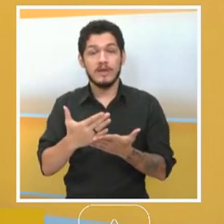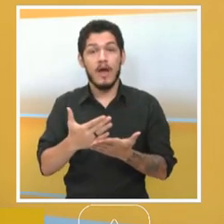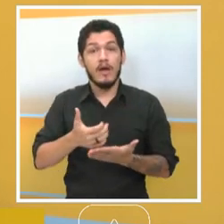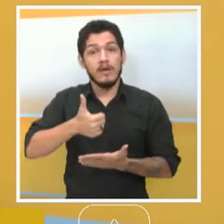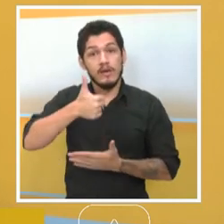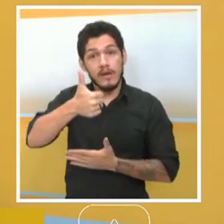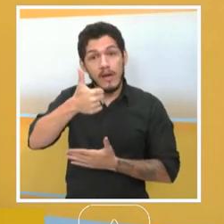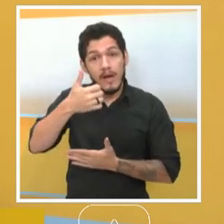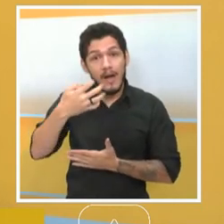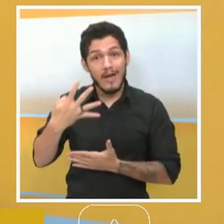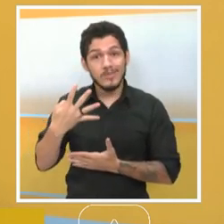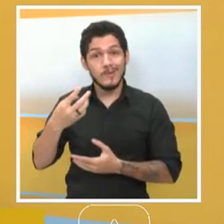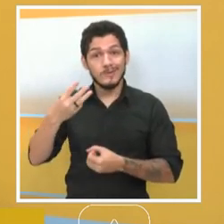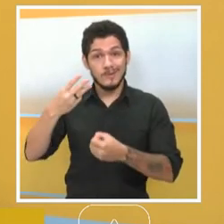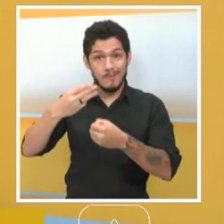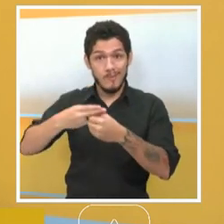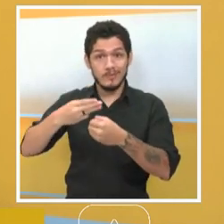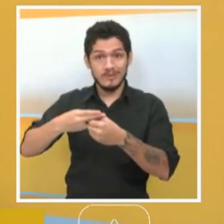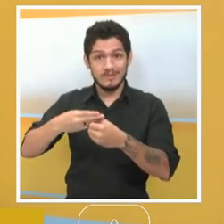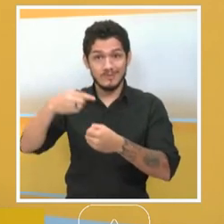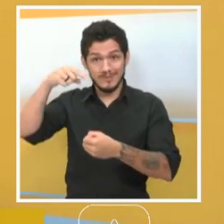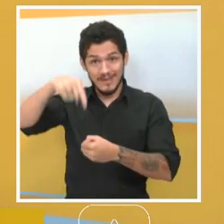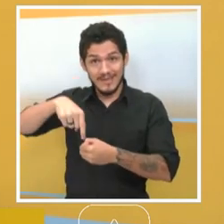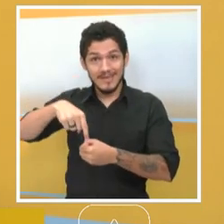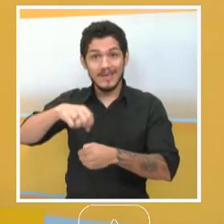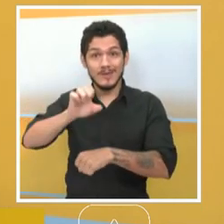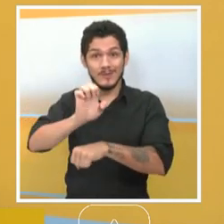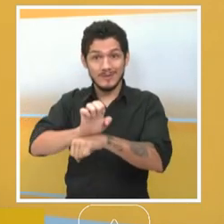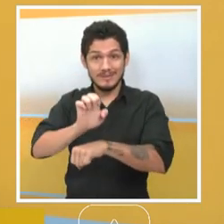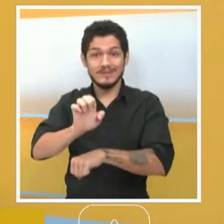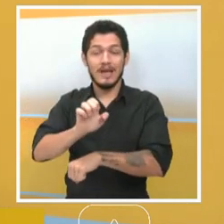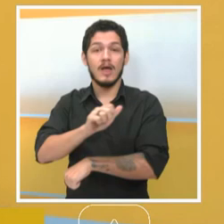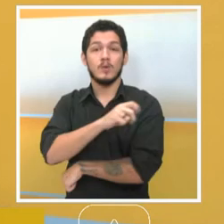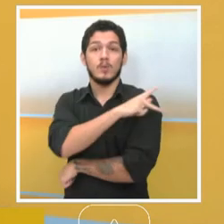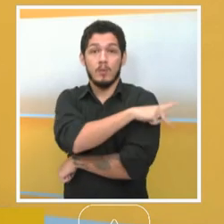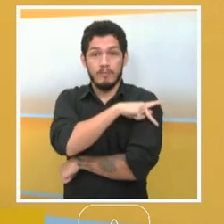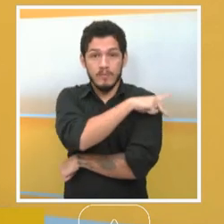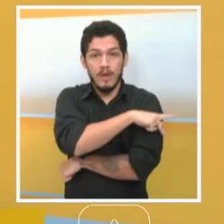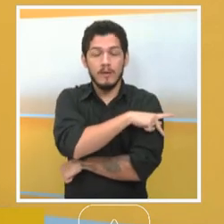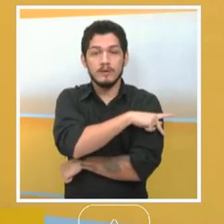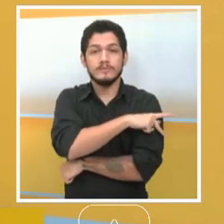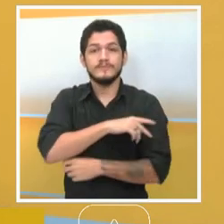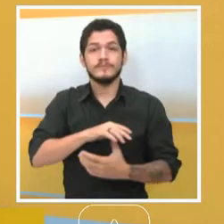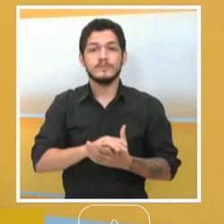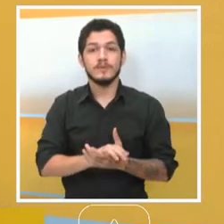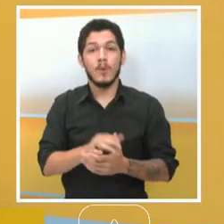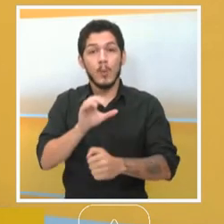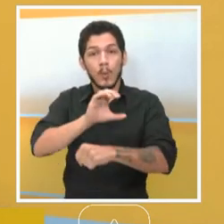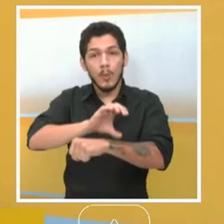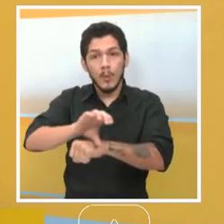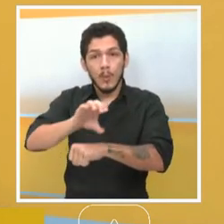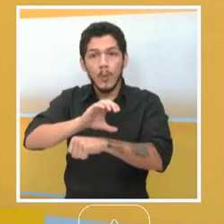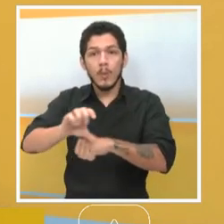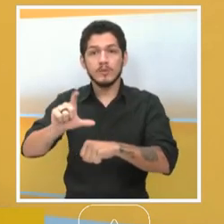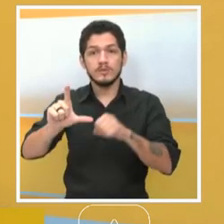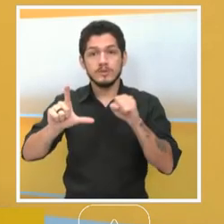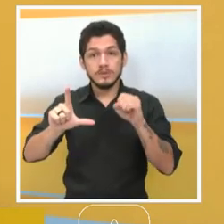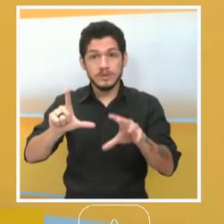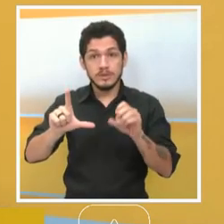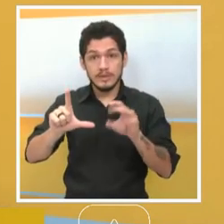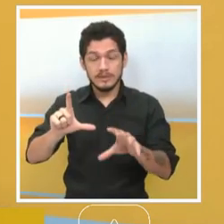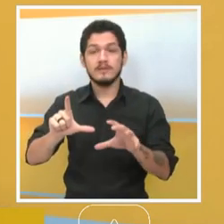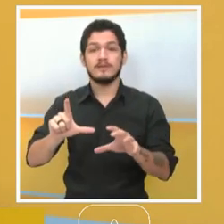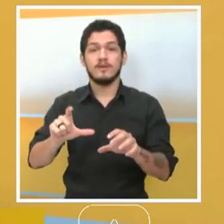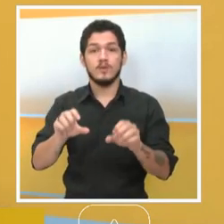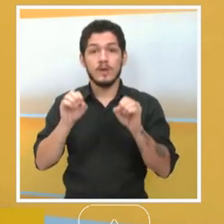municípios do nosso estado. O curso de licenciatura em